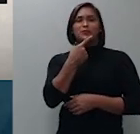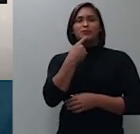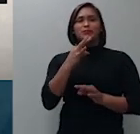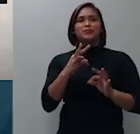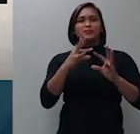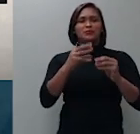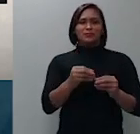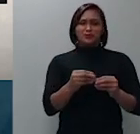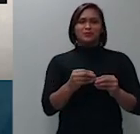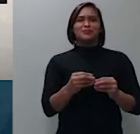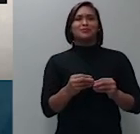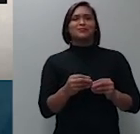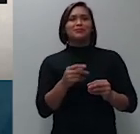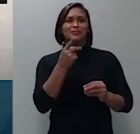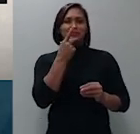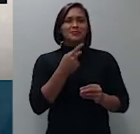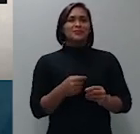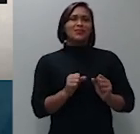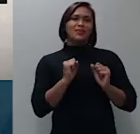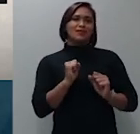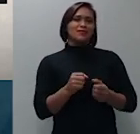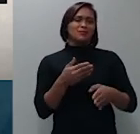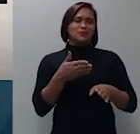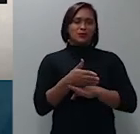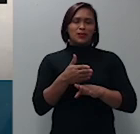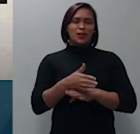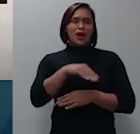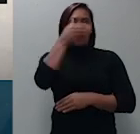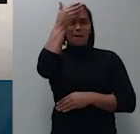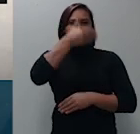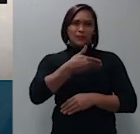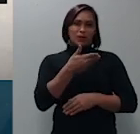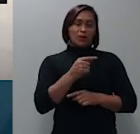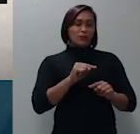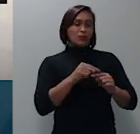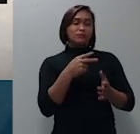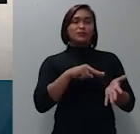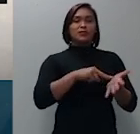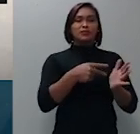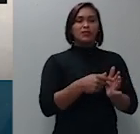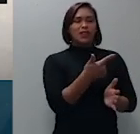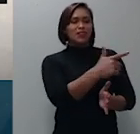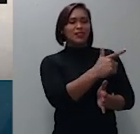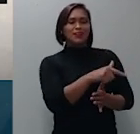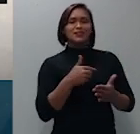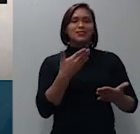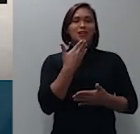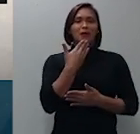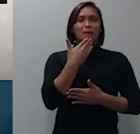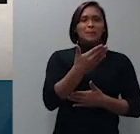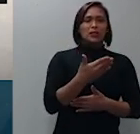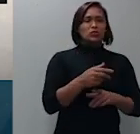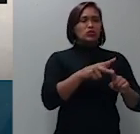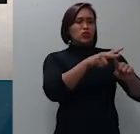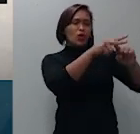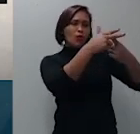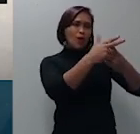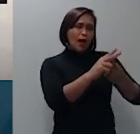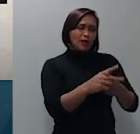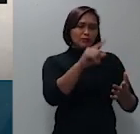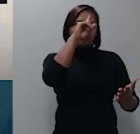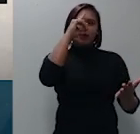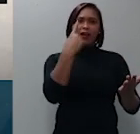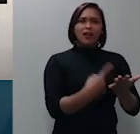cabia a inversão do uso da prova ou seja ela não estava pedindo um ajuste na decisão nem esclarecimento